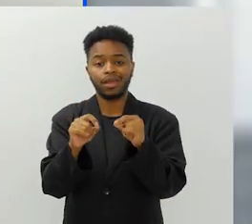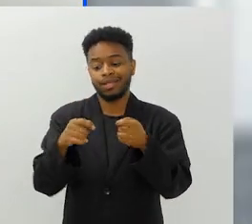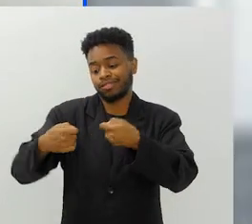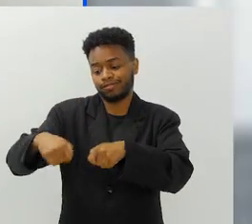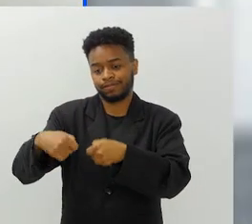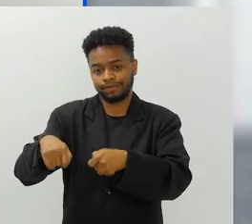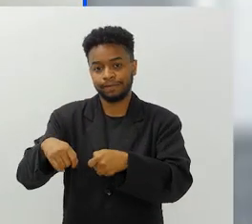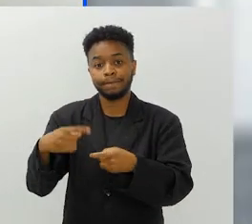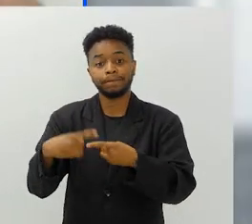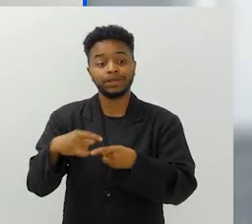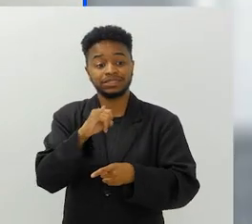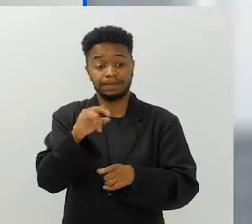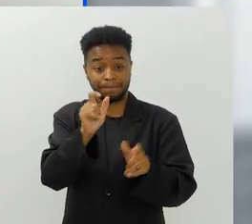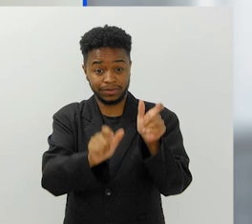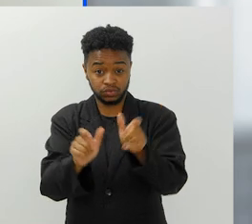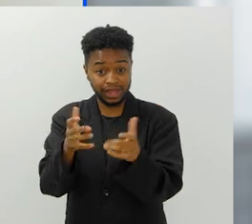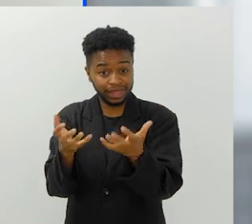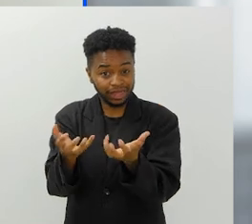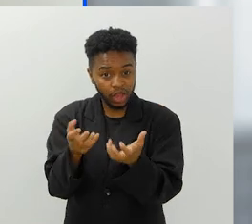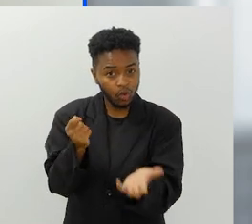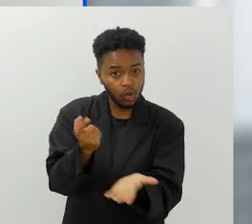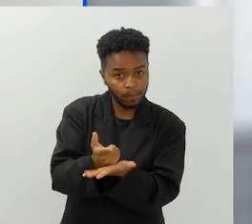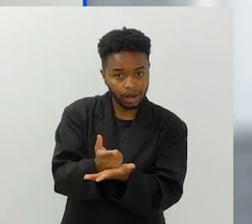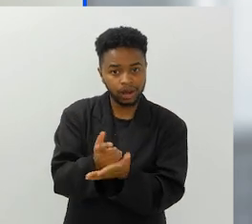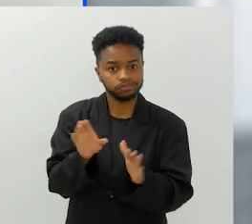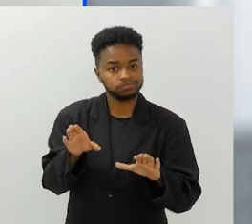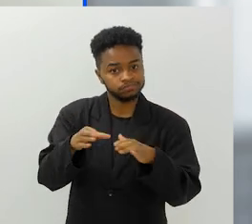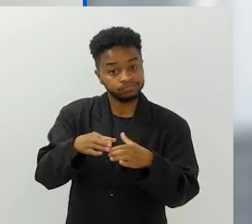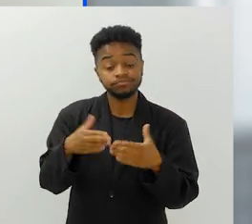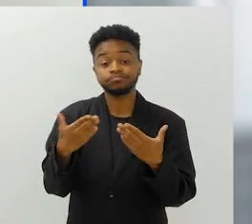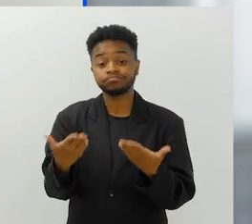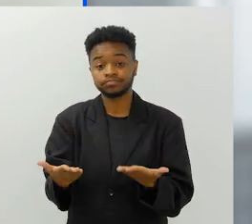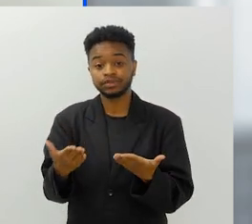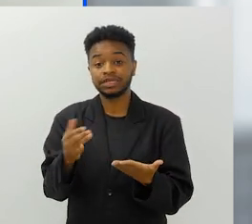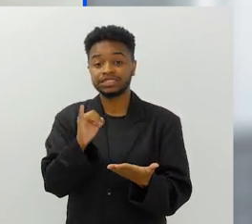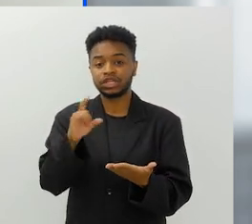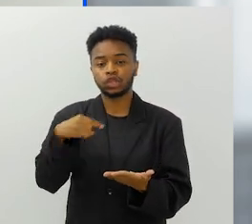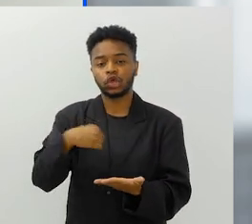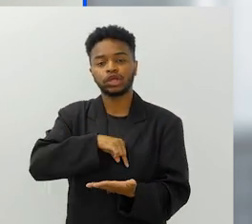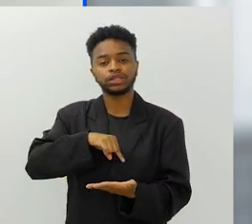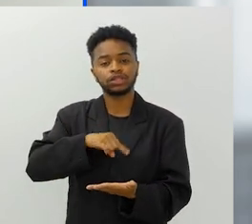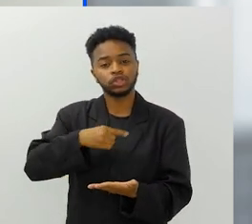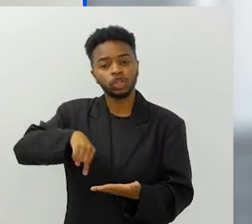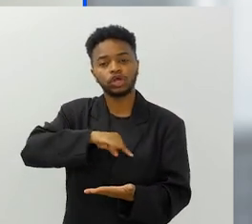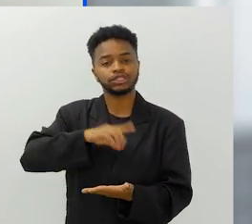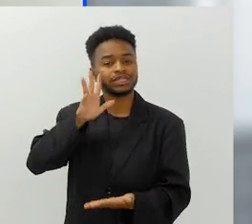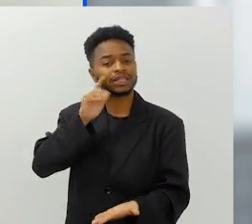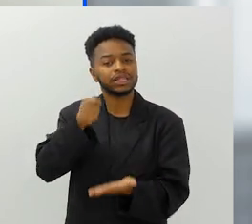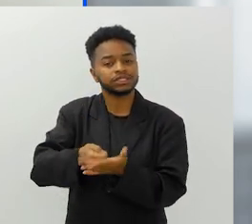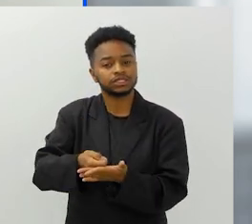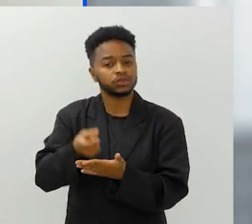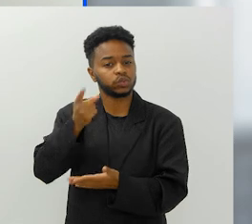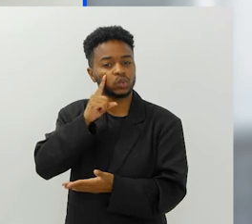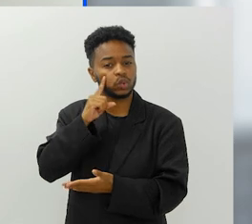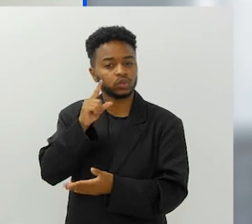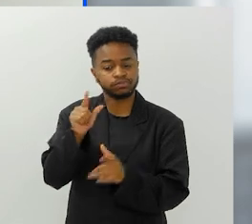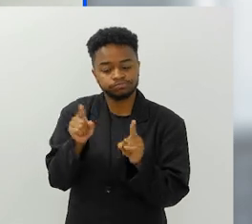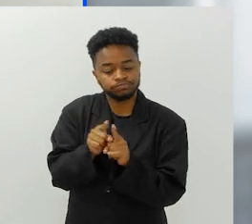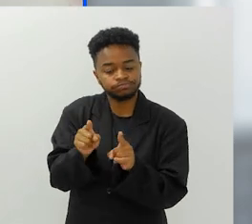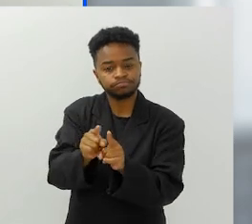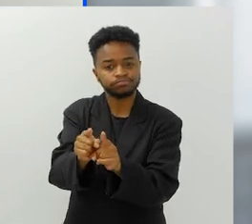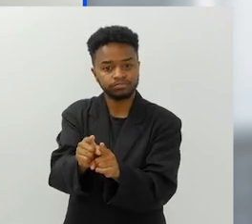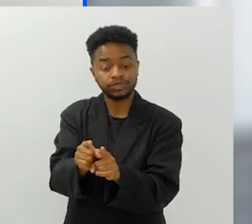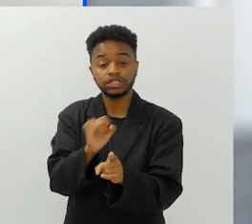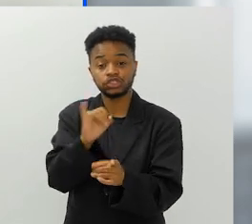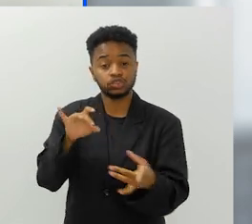demanda, no que o cidadão quer como um coletivo, então, nossas micro-decisões diárias, nossas micro-revoluções